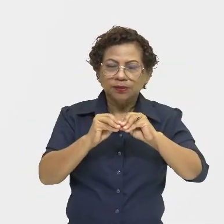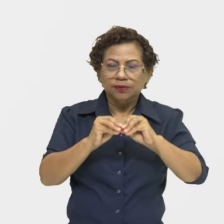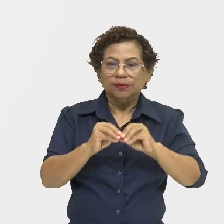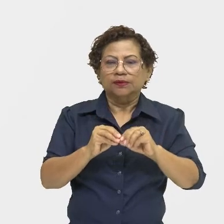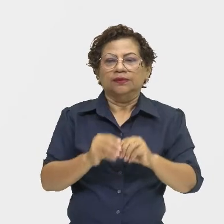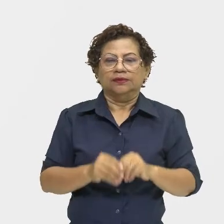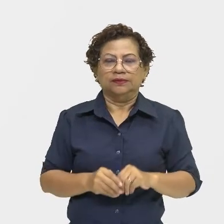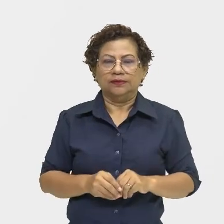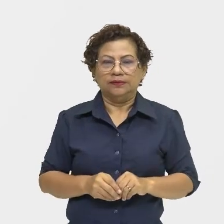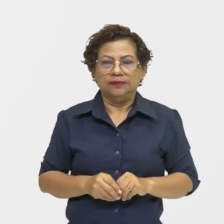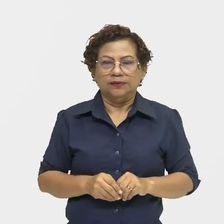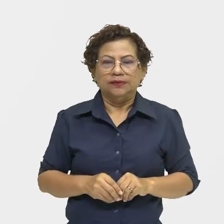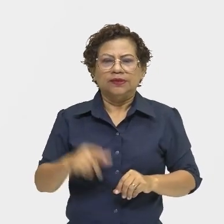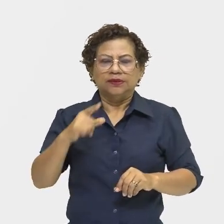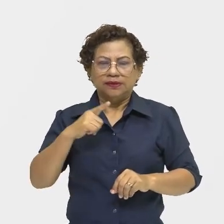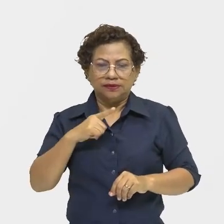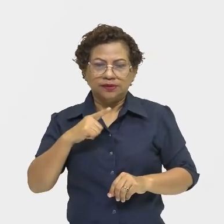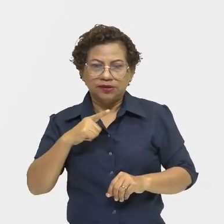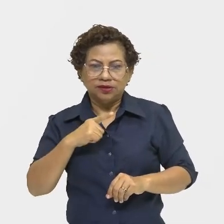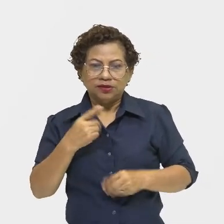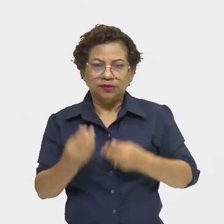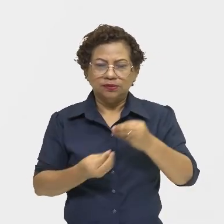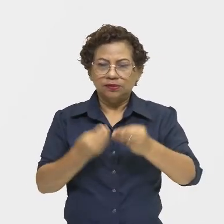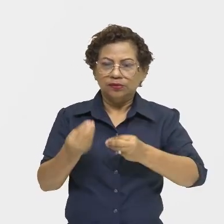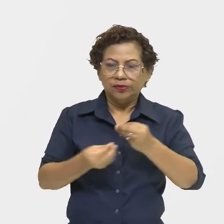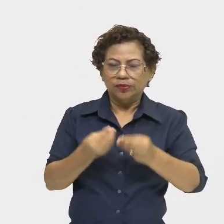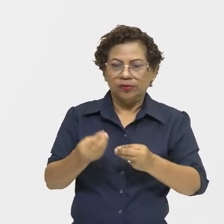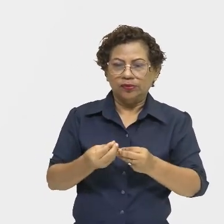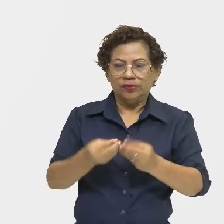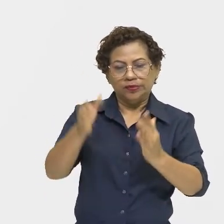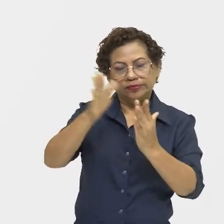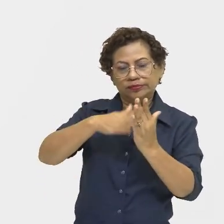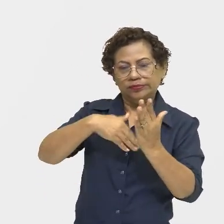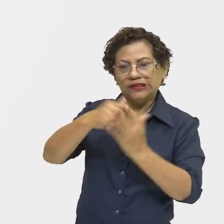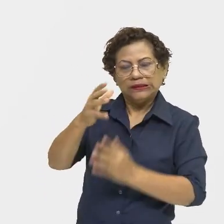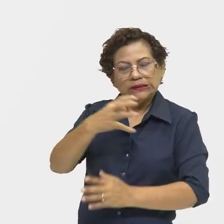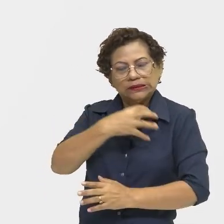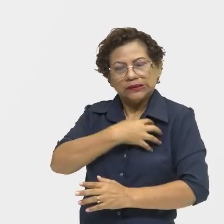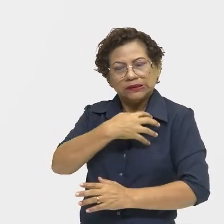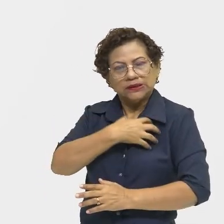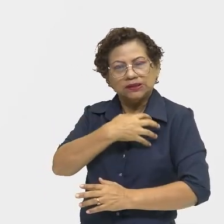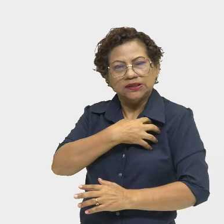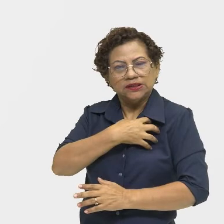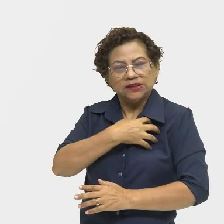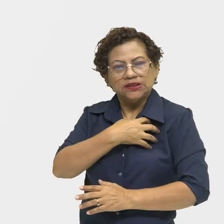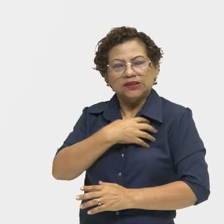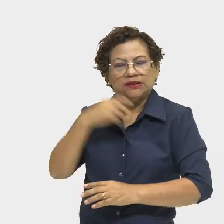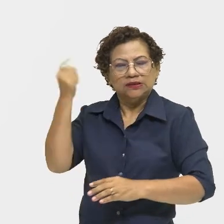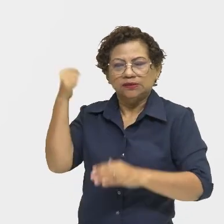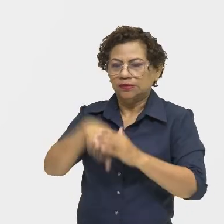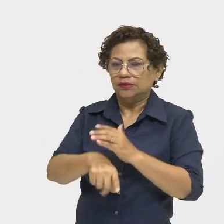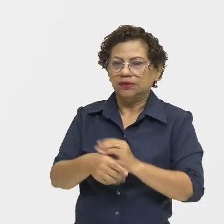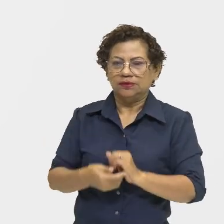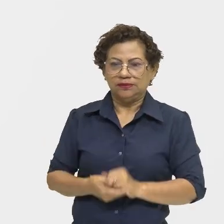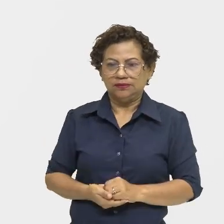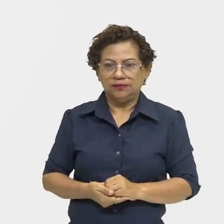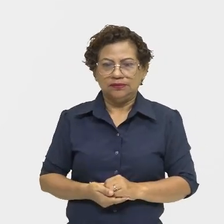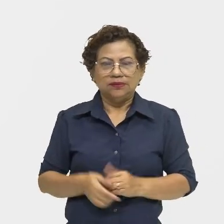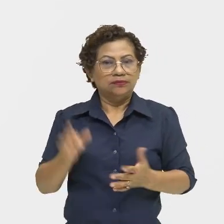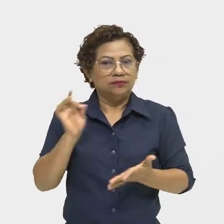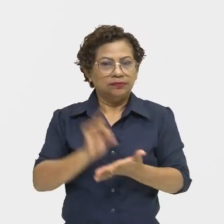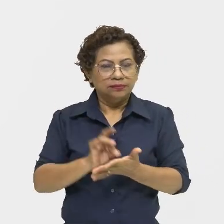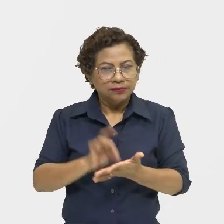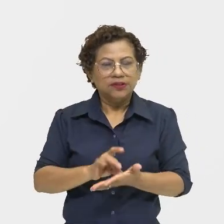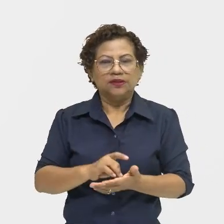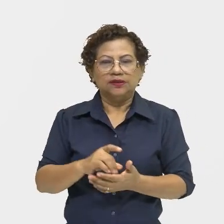visava intensificar a sensação de profundidade. Realista, abrangendo todas as